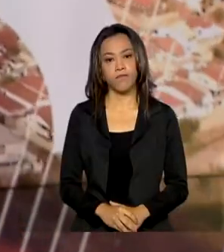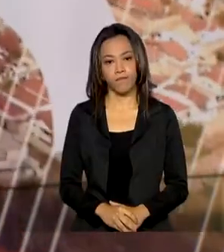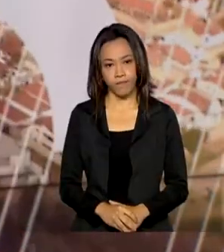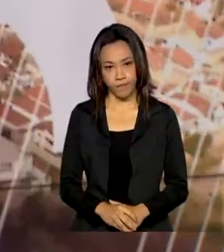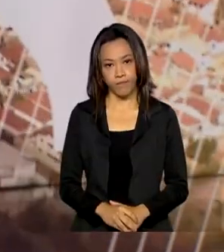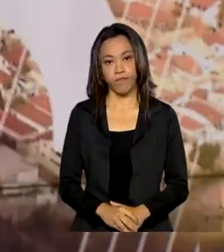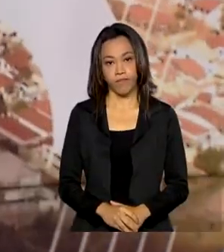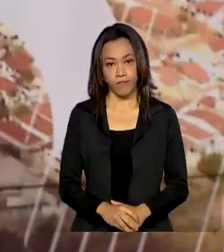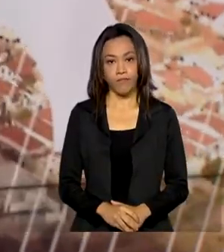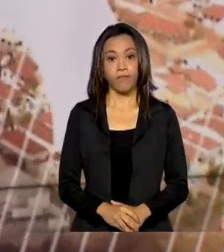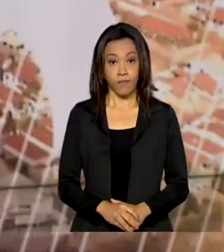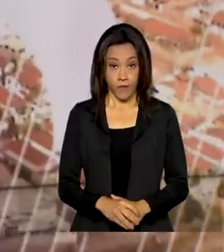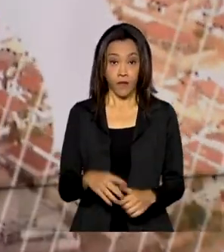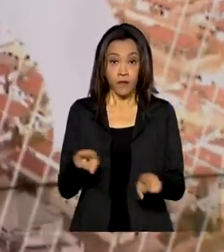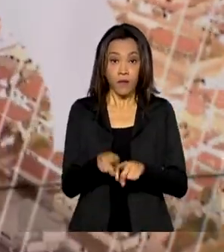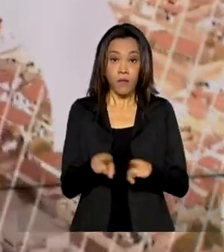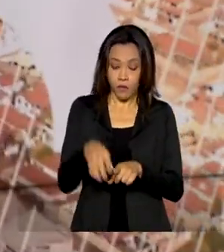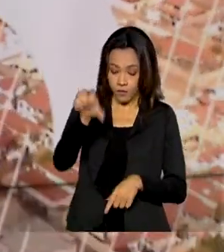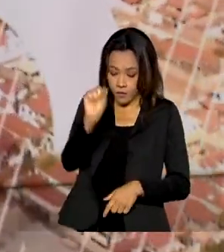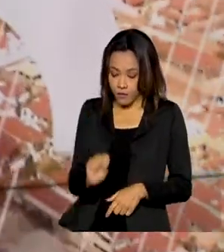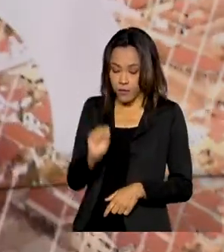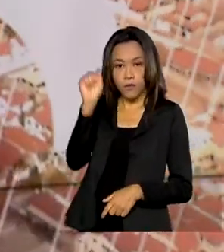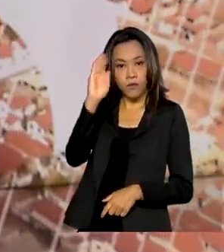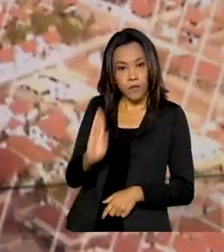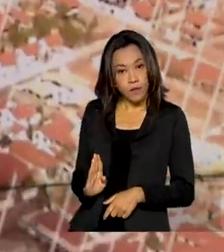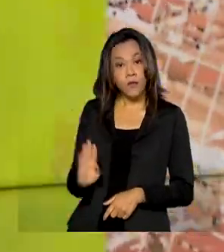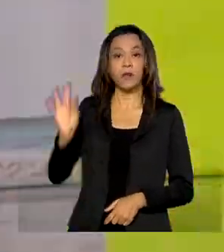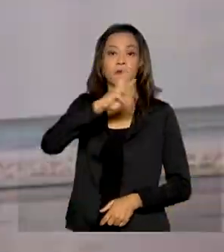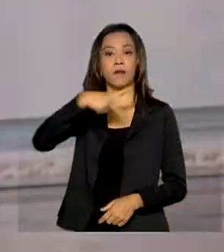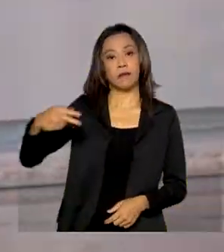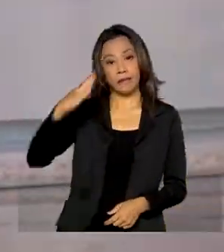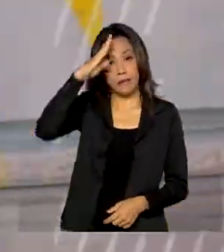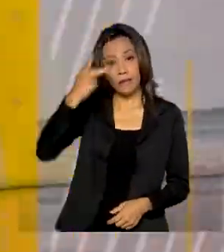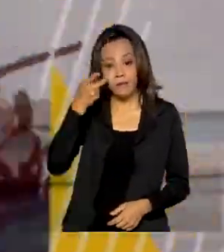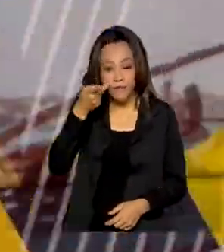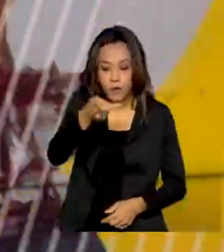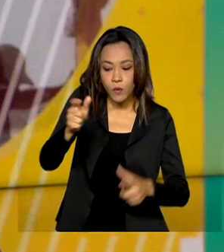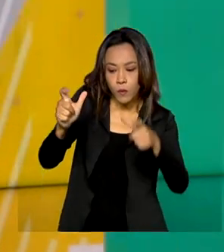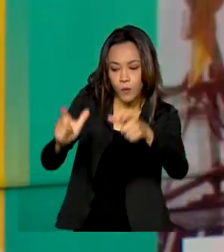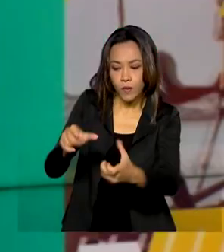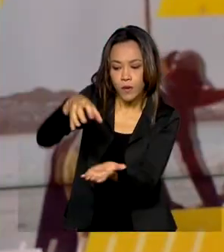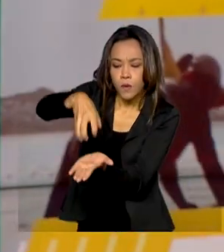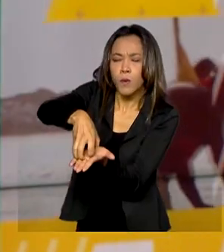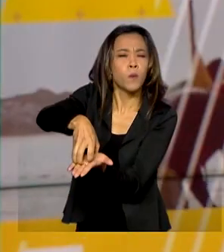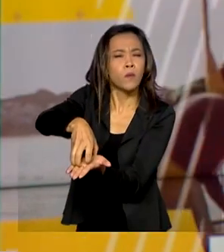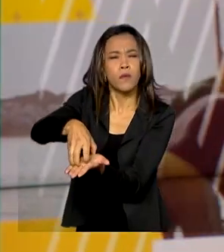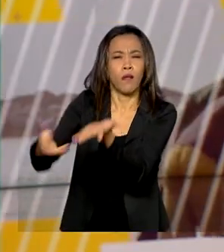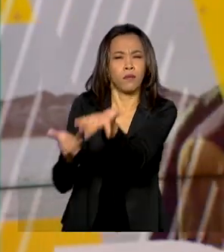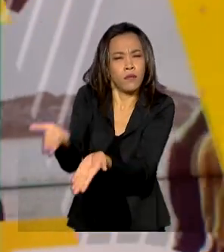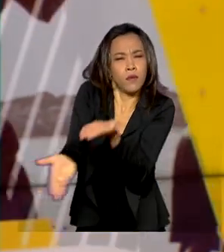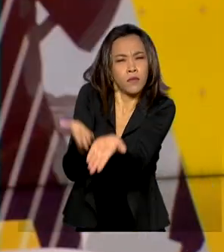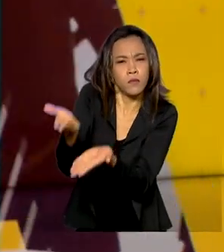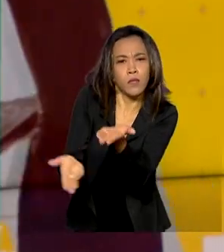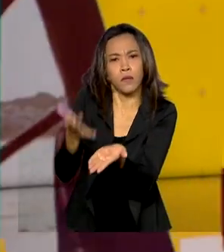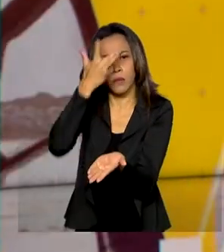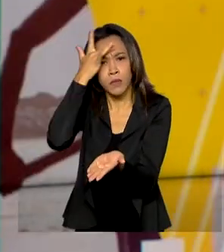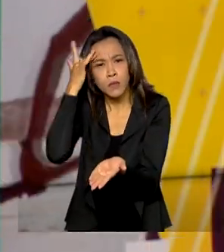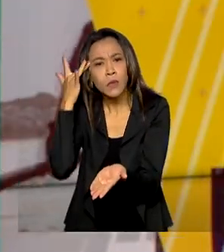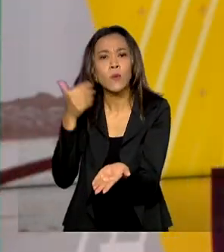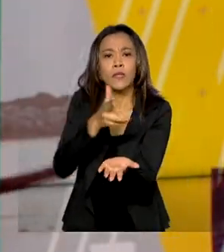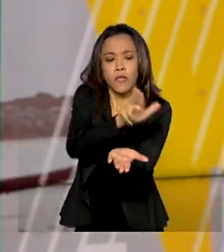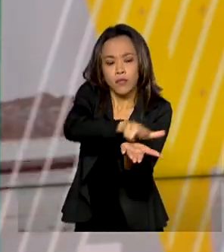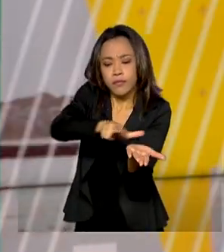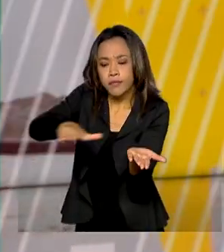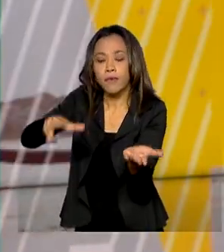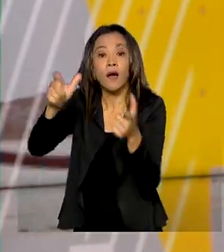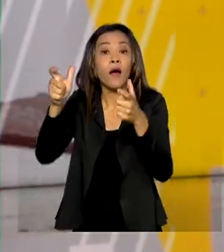E ainda na região sul do país, o presidente Jair Bolsonaro visitou o Centro Avançado de Atendimento a Pacientes com Covid-19 em